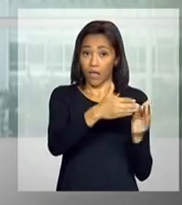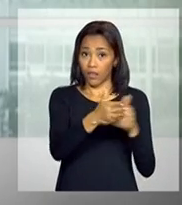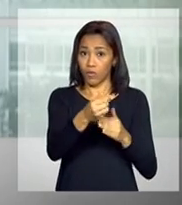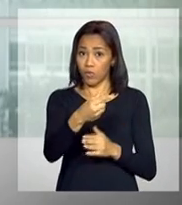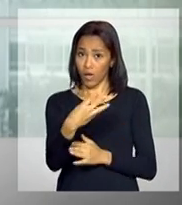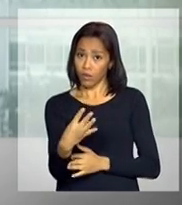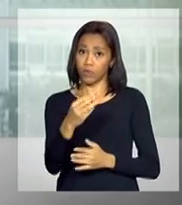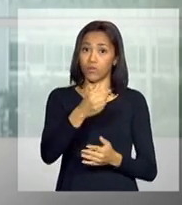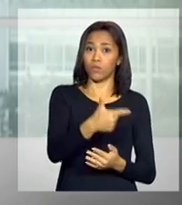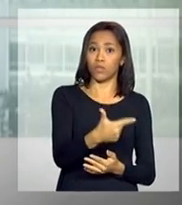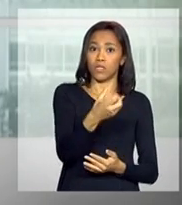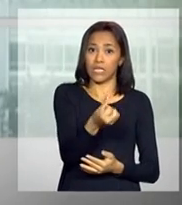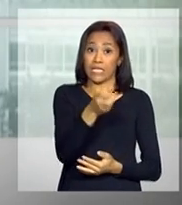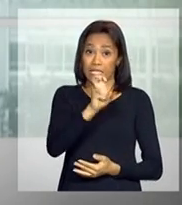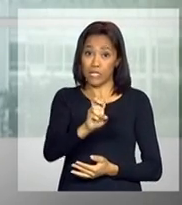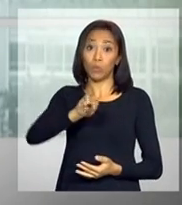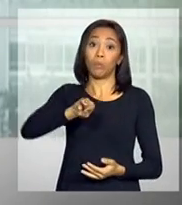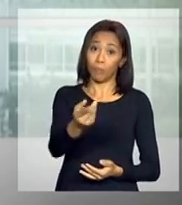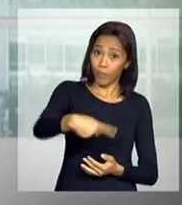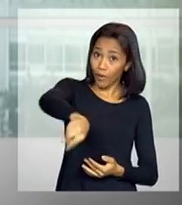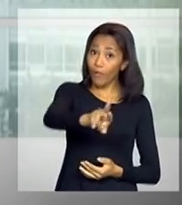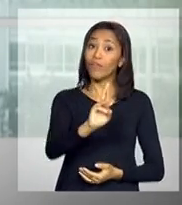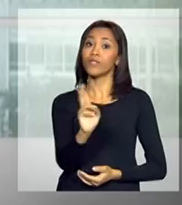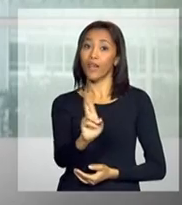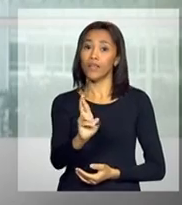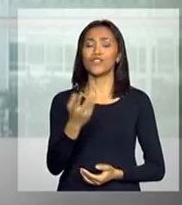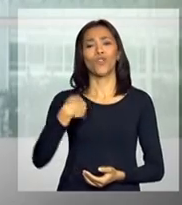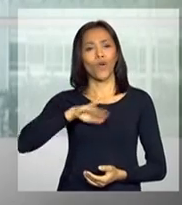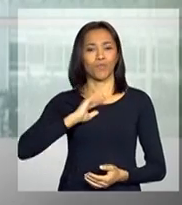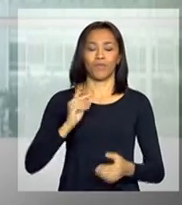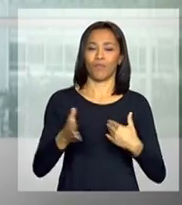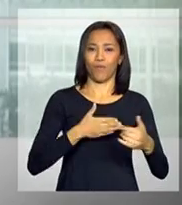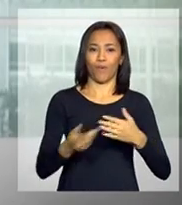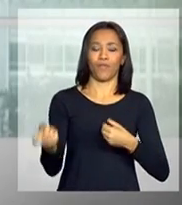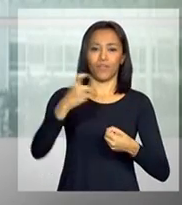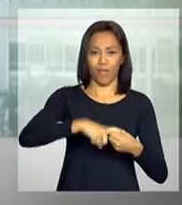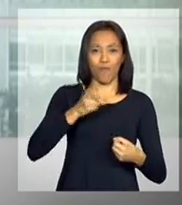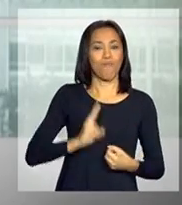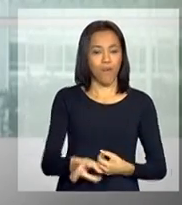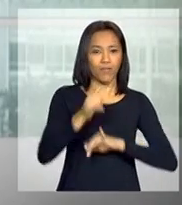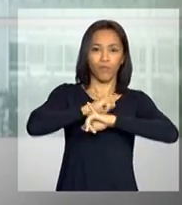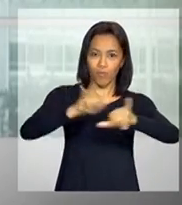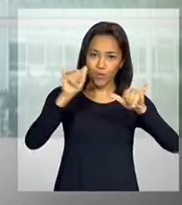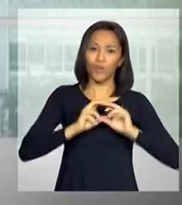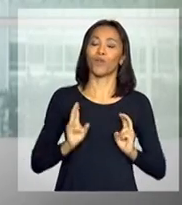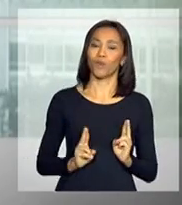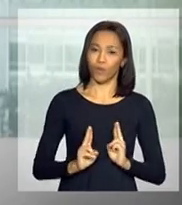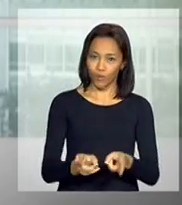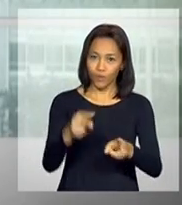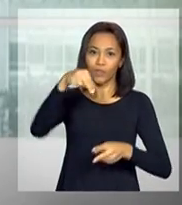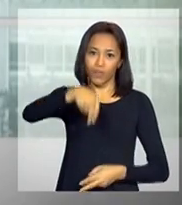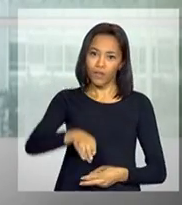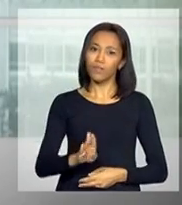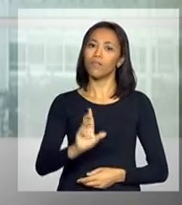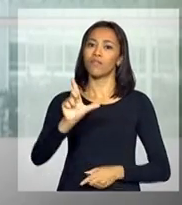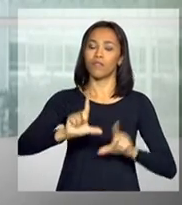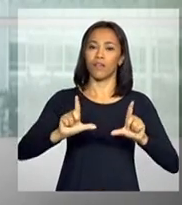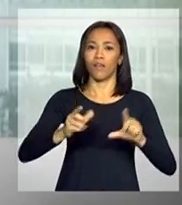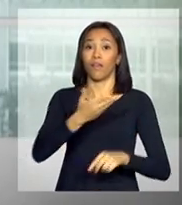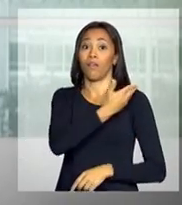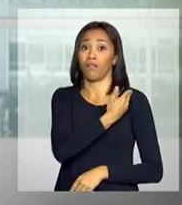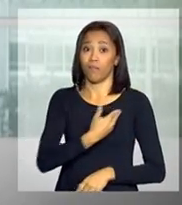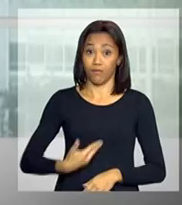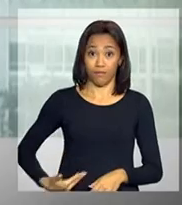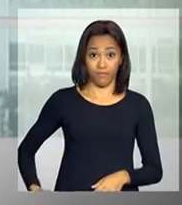de R$ 265 milhões. E nós podemos voltar a qualquer momento com outras informações. Continue com a gente na